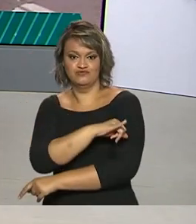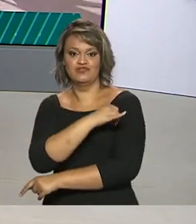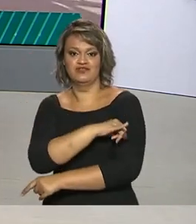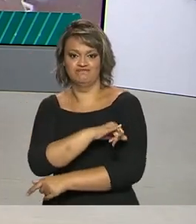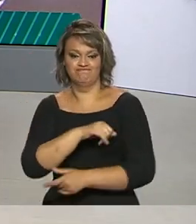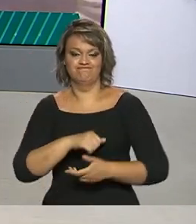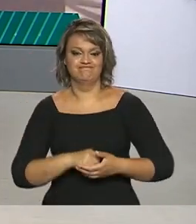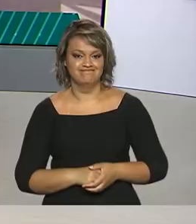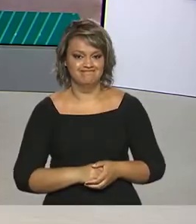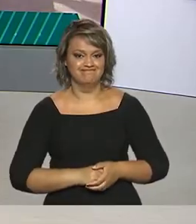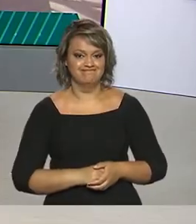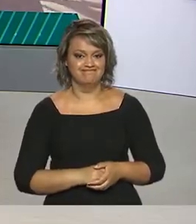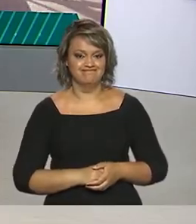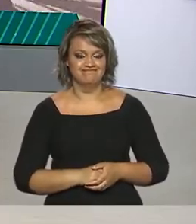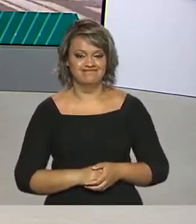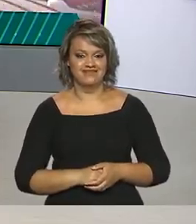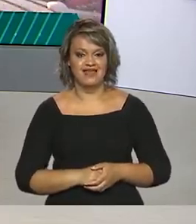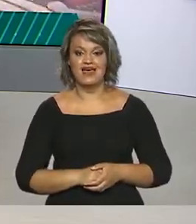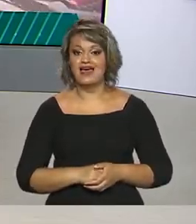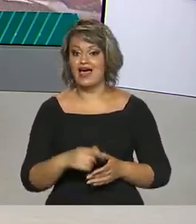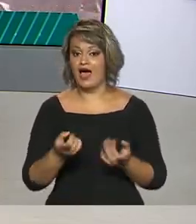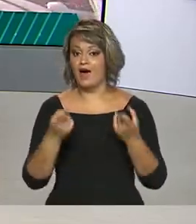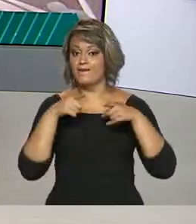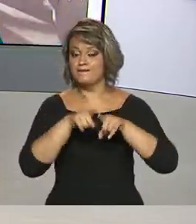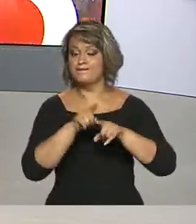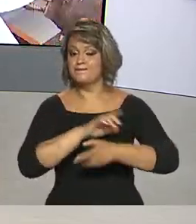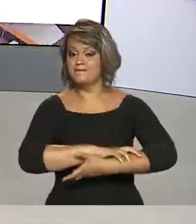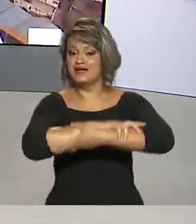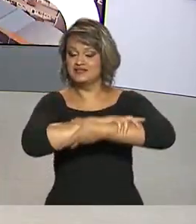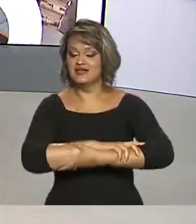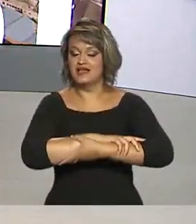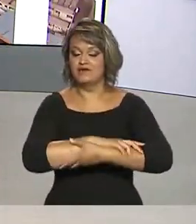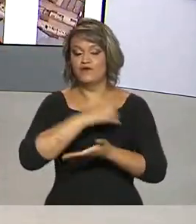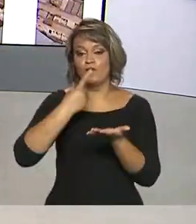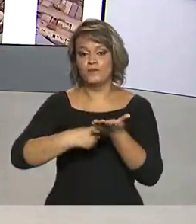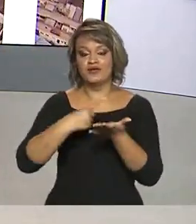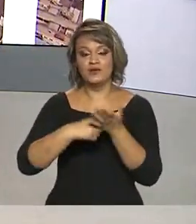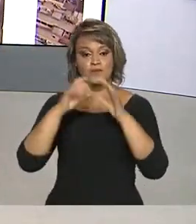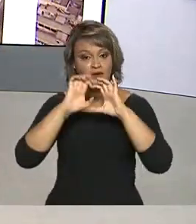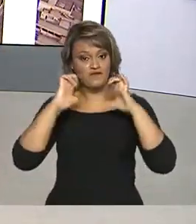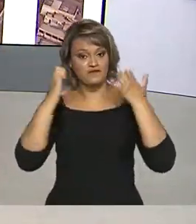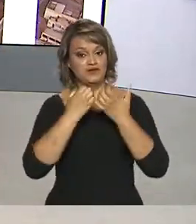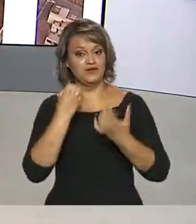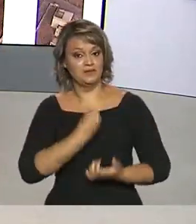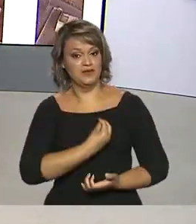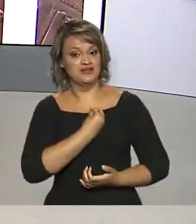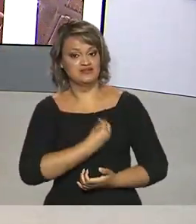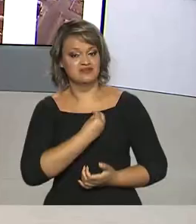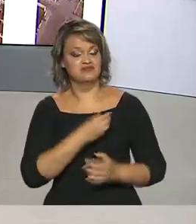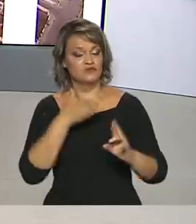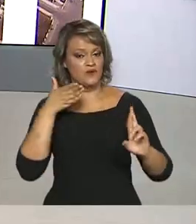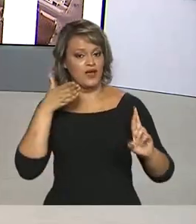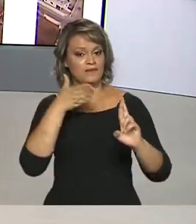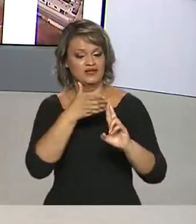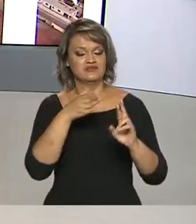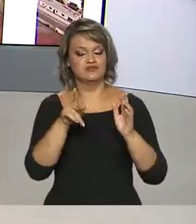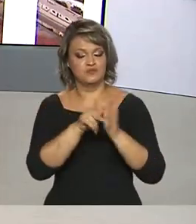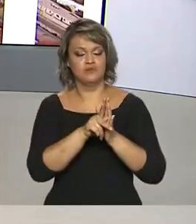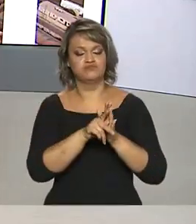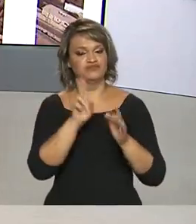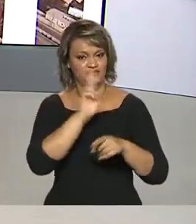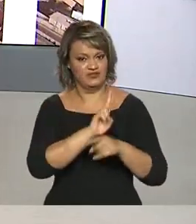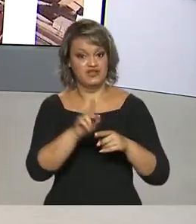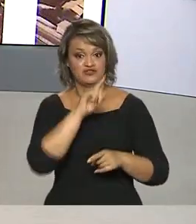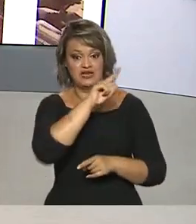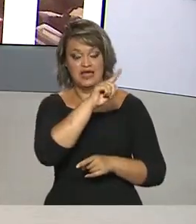Brasil, na cidade do Rio de Janeiro. A parceria foi firmada em cerimônia que contou com a participação de um representante da universidade